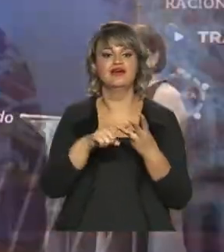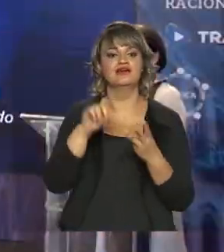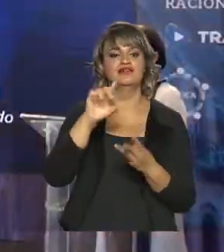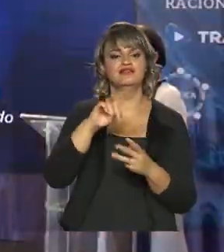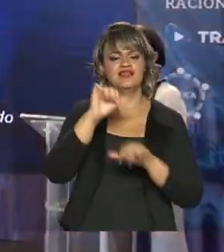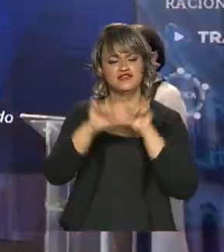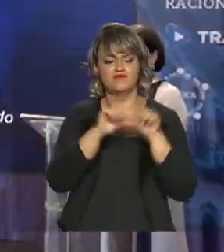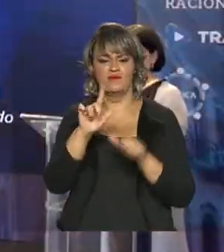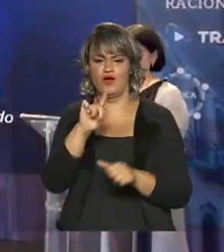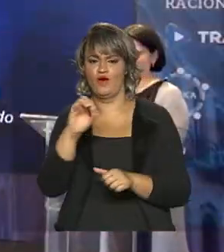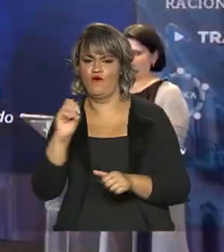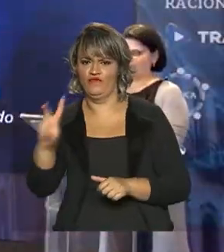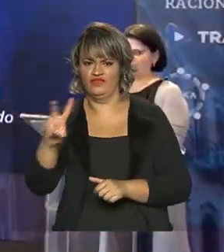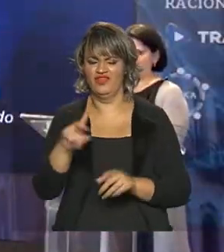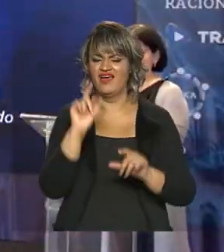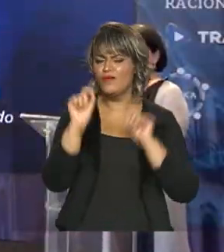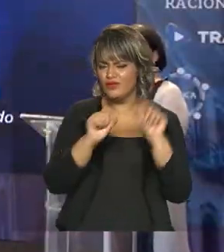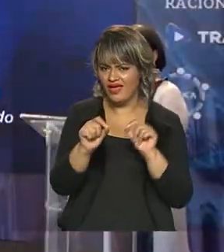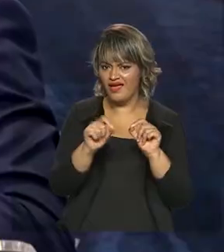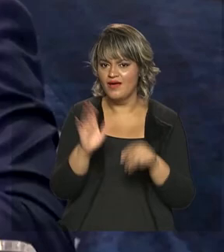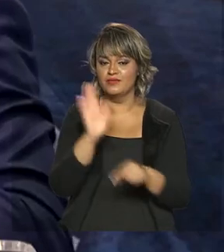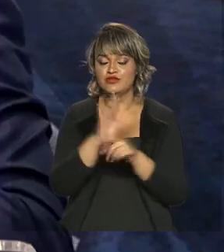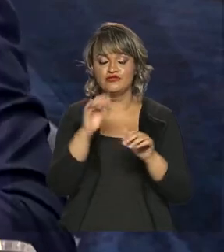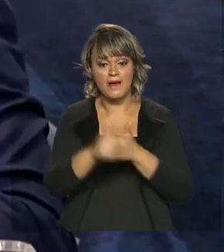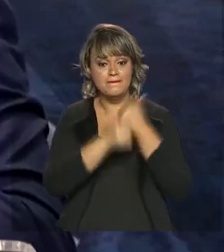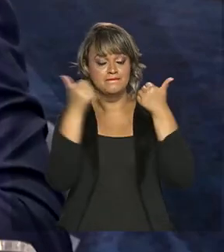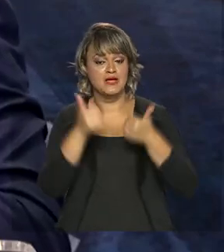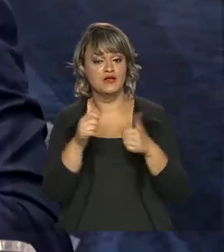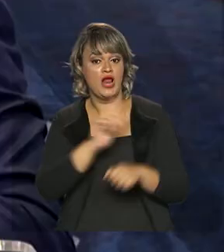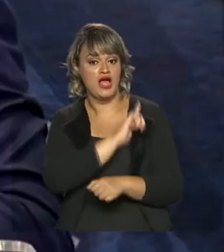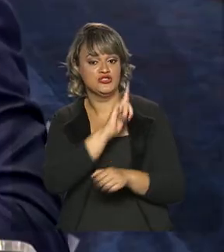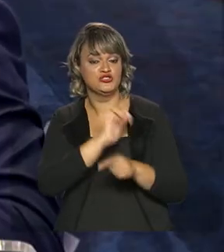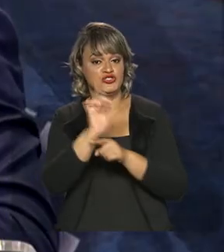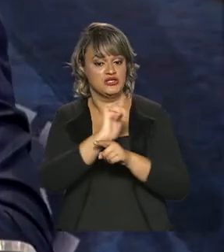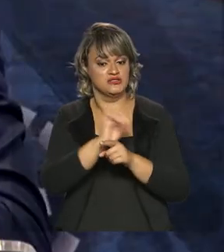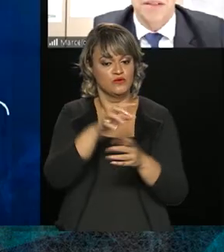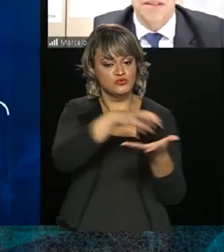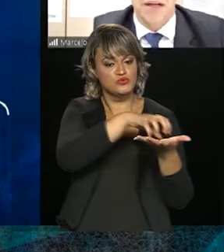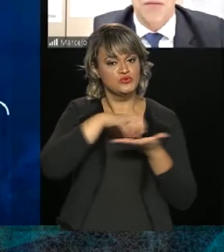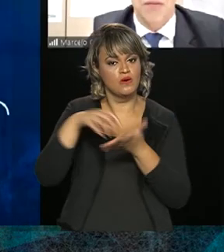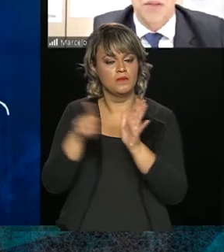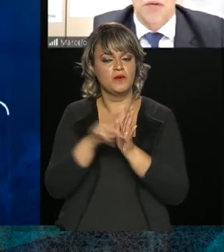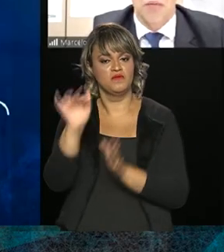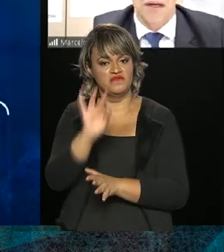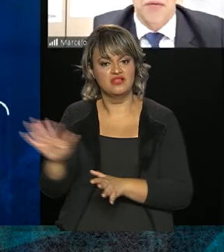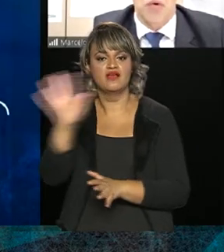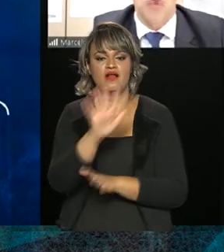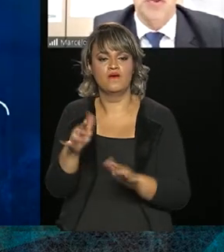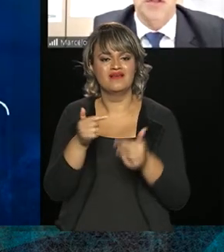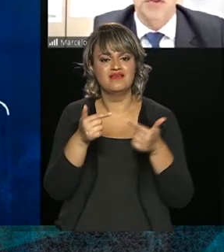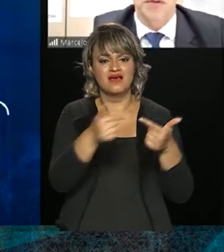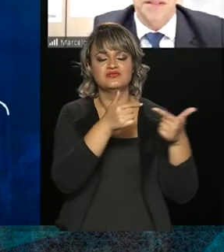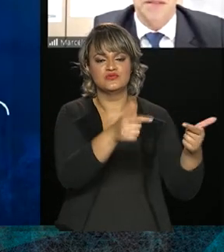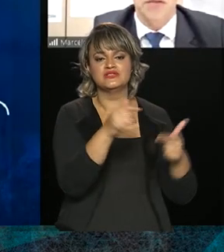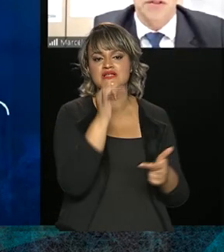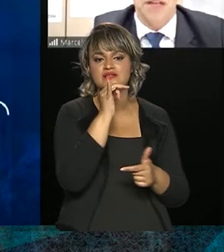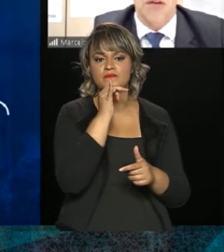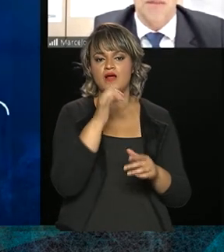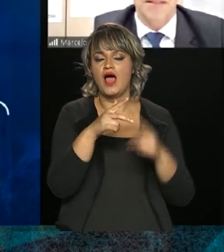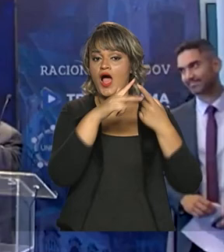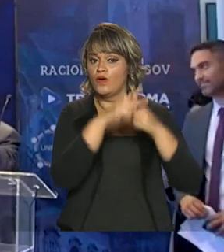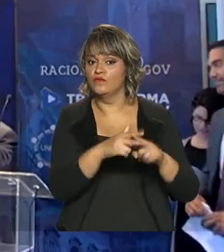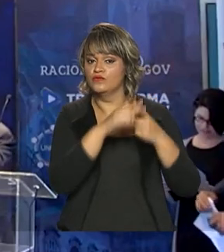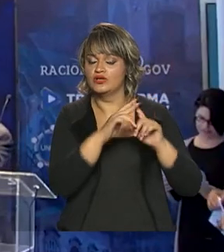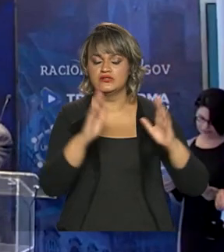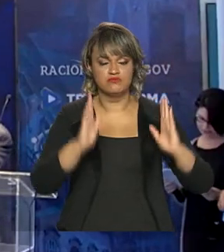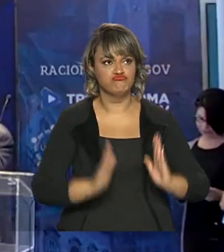Juntos, eles têm o objetivo de melhorar a gestão estratégica dos órgãos e entidades federais. Entre as ações estão a reconfiguração